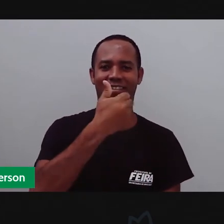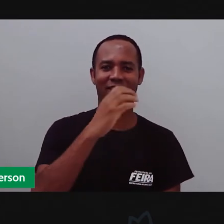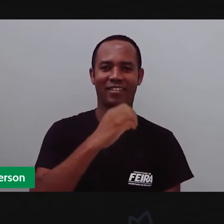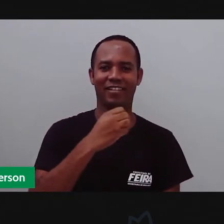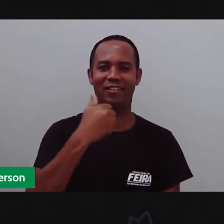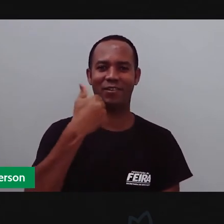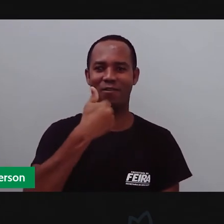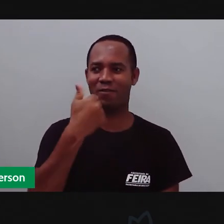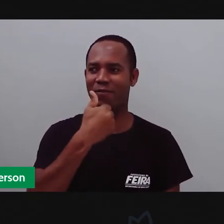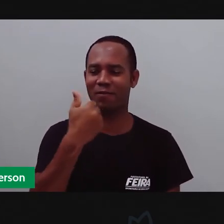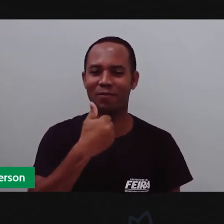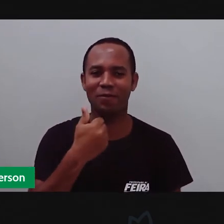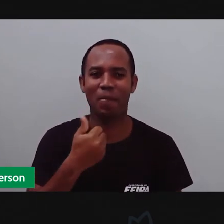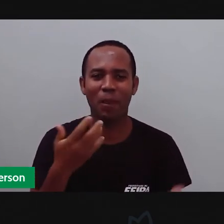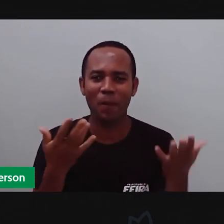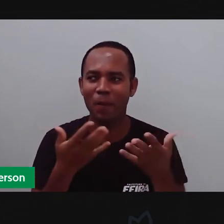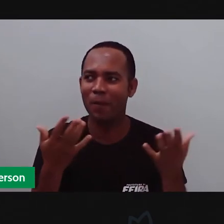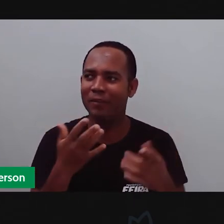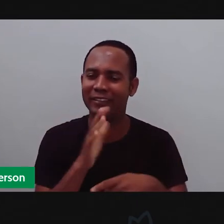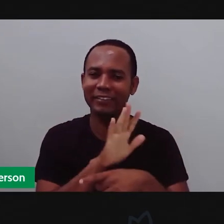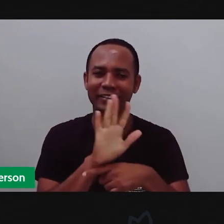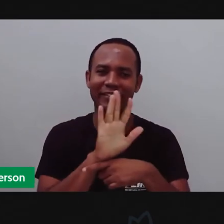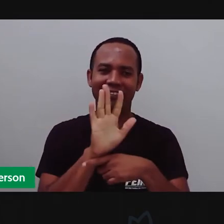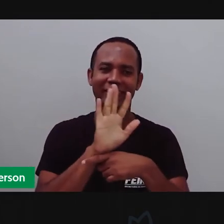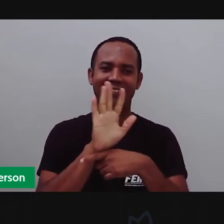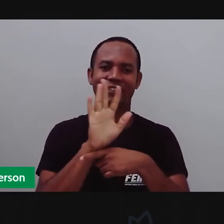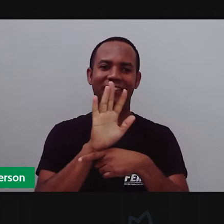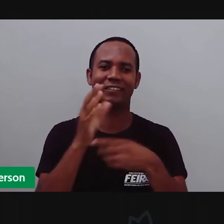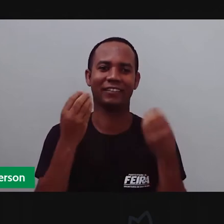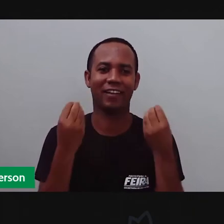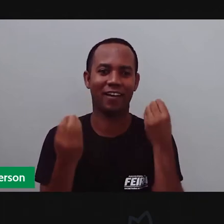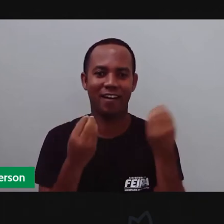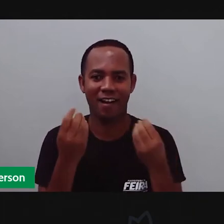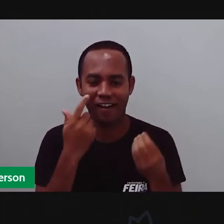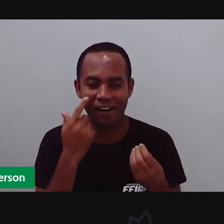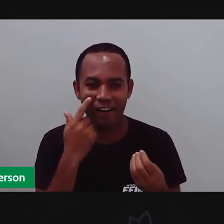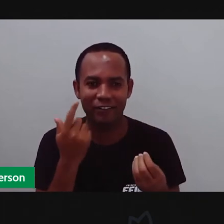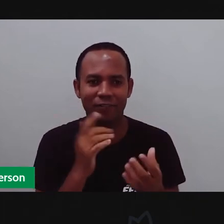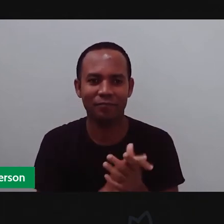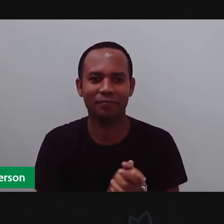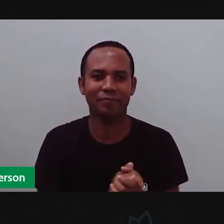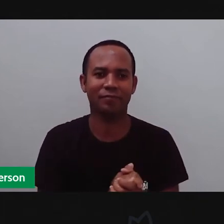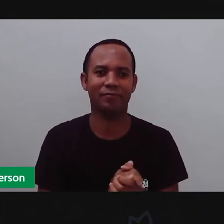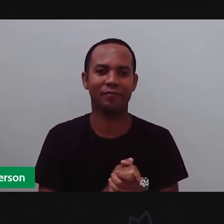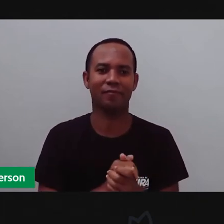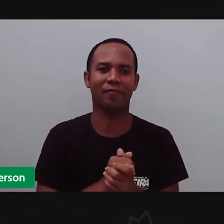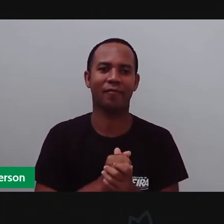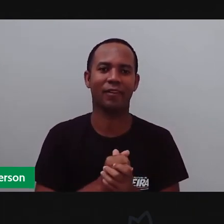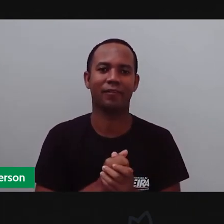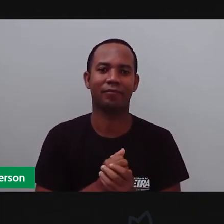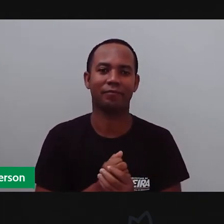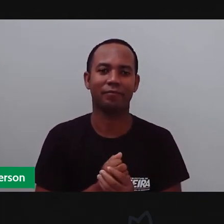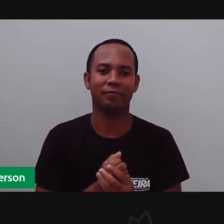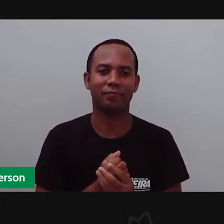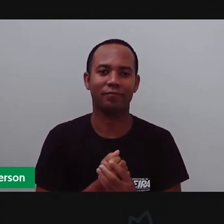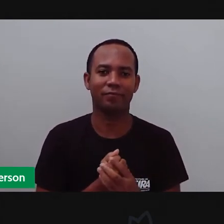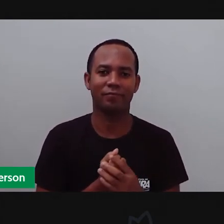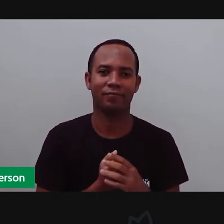Vamos lá? Deixa eu abrir um slide aqui. Eita! Gente, apresentar aqui pra